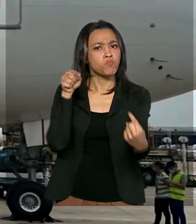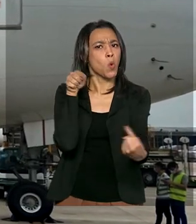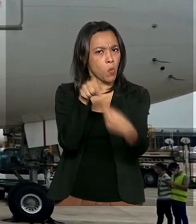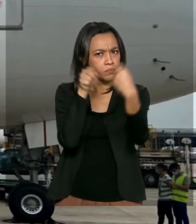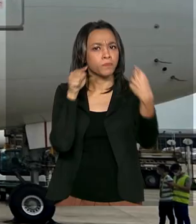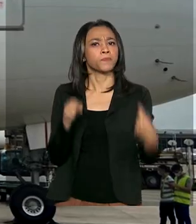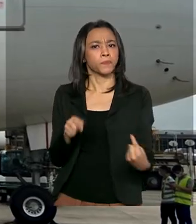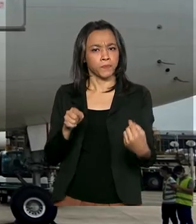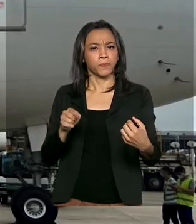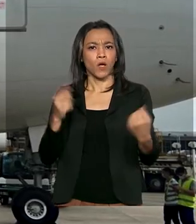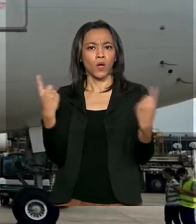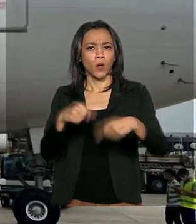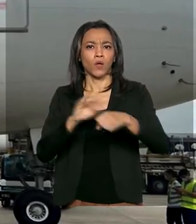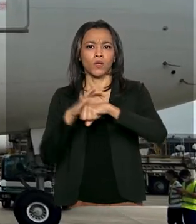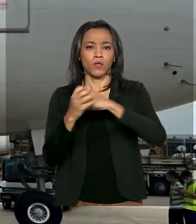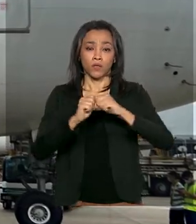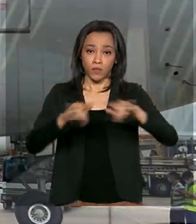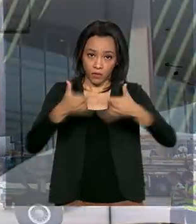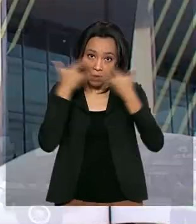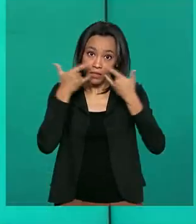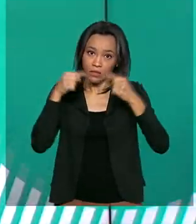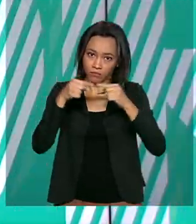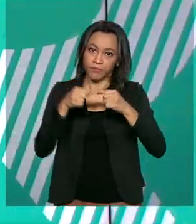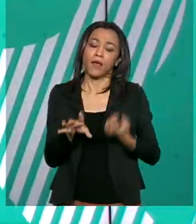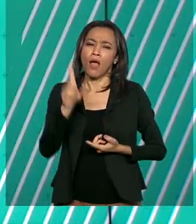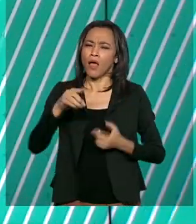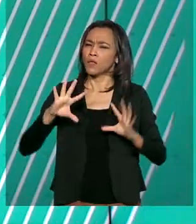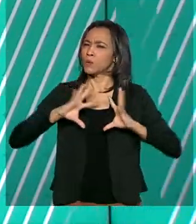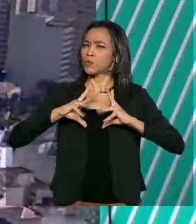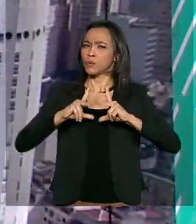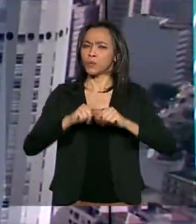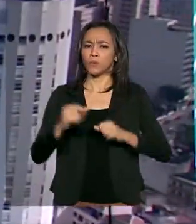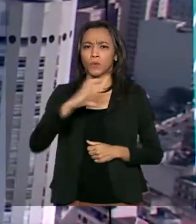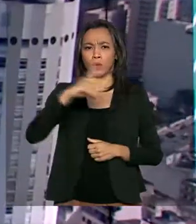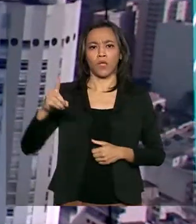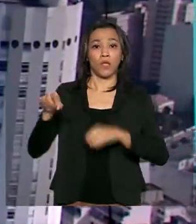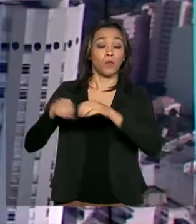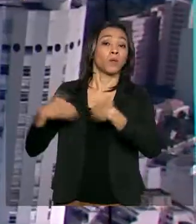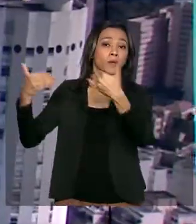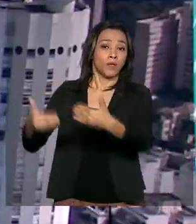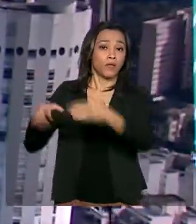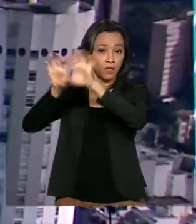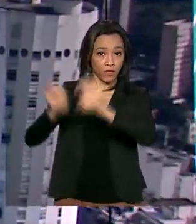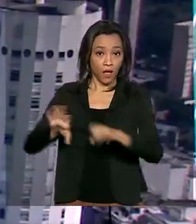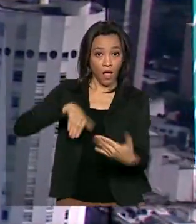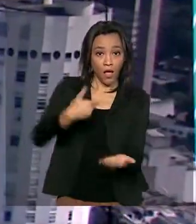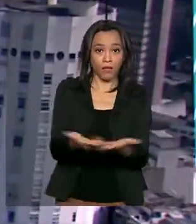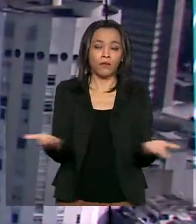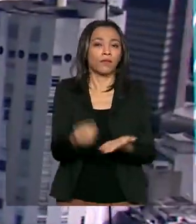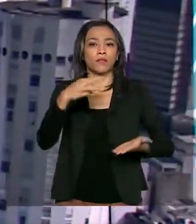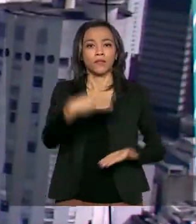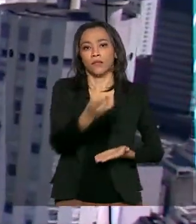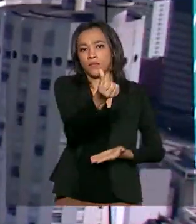coronavírus. Toda a operação é coordenada pelo Ministério da Infraestrutura. Até agora, o Brasil já recebeu mais de 36